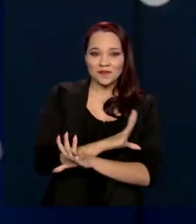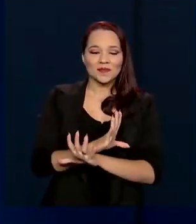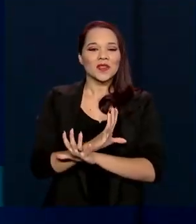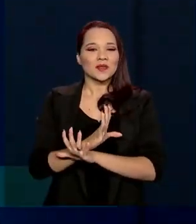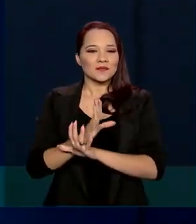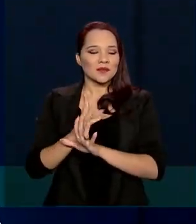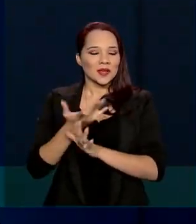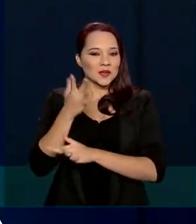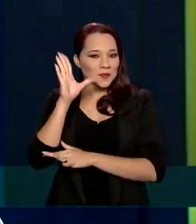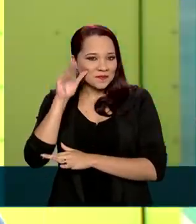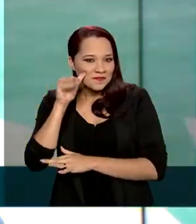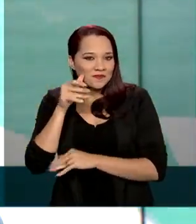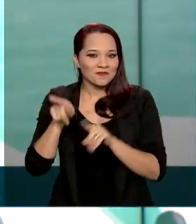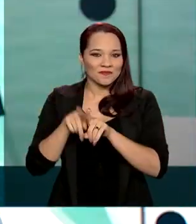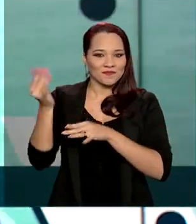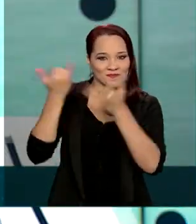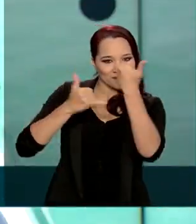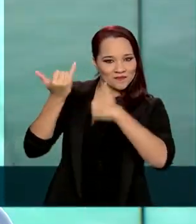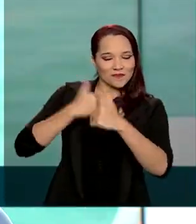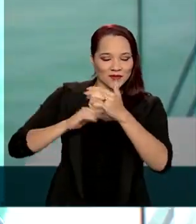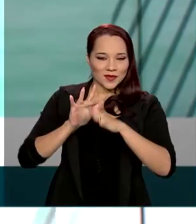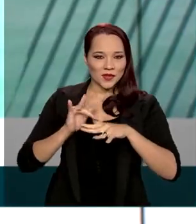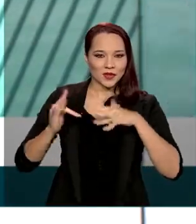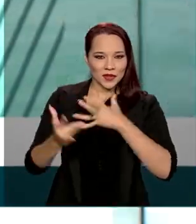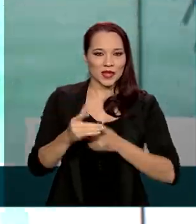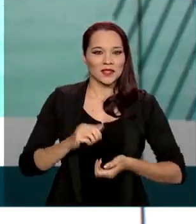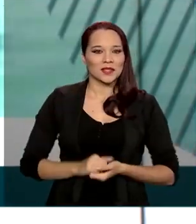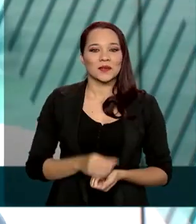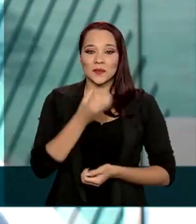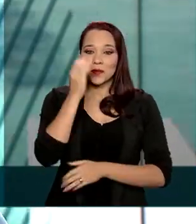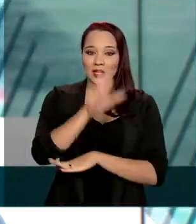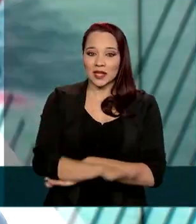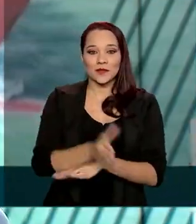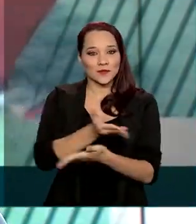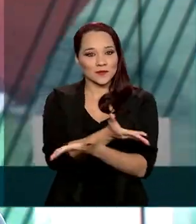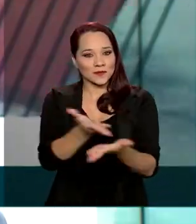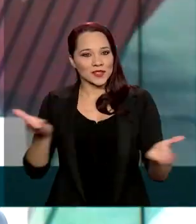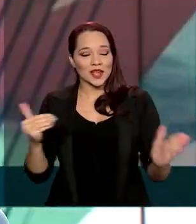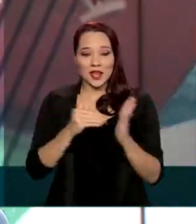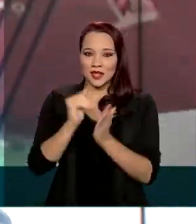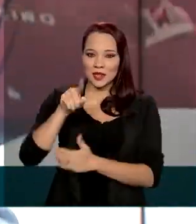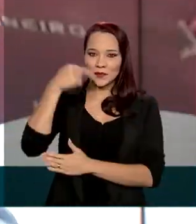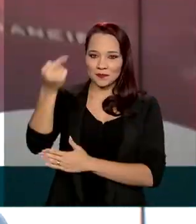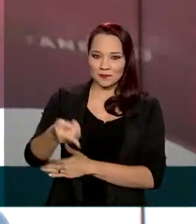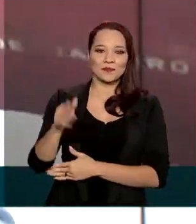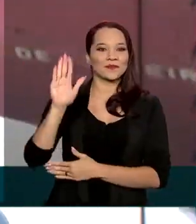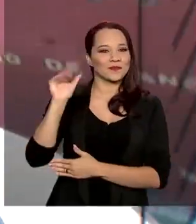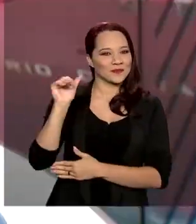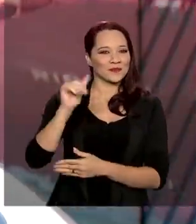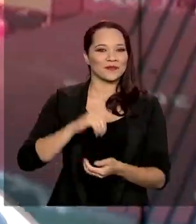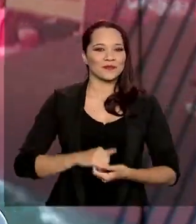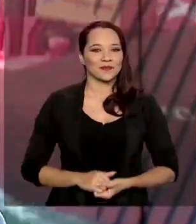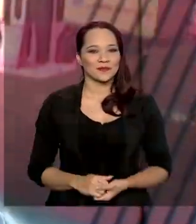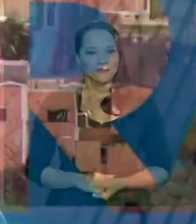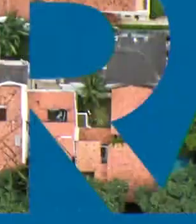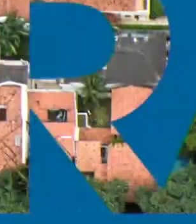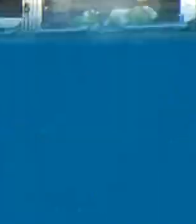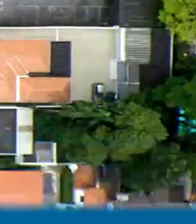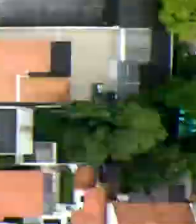por aqui. Continue bem informado, seguindo nossas redes sociais. Uma ótima tarde para você e até a próxima. Tchau, tchau.